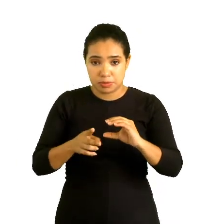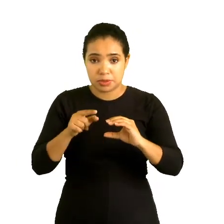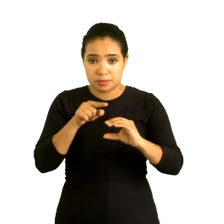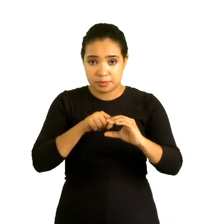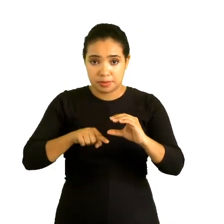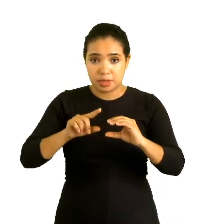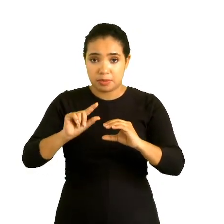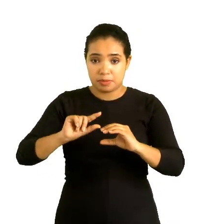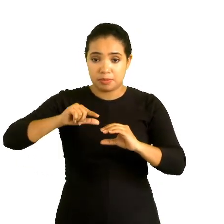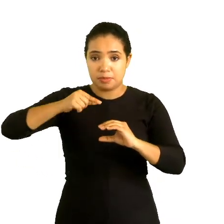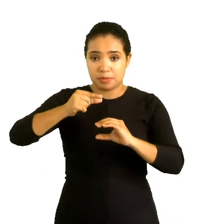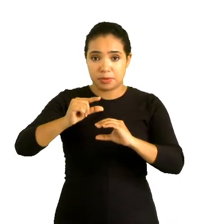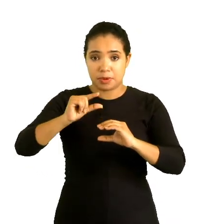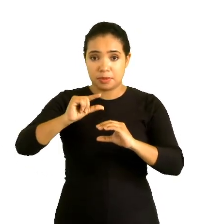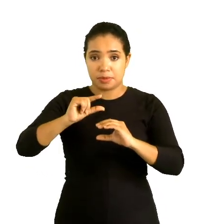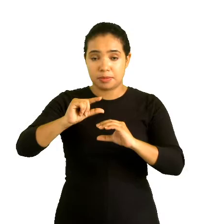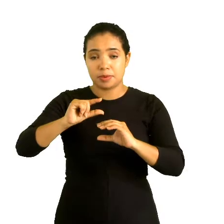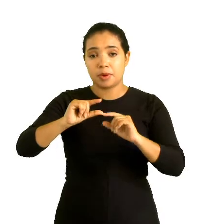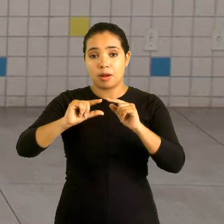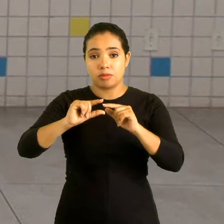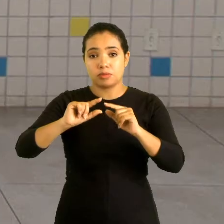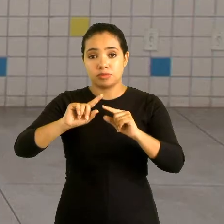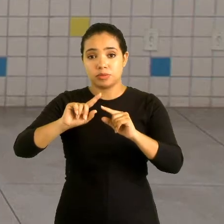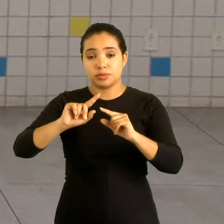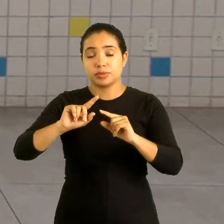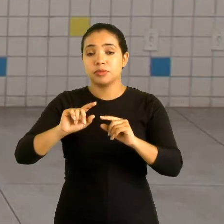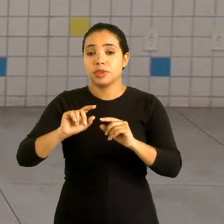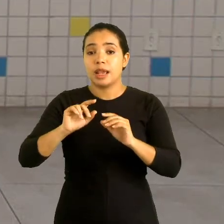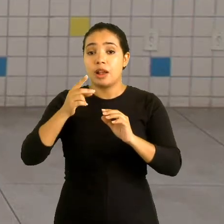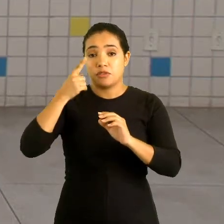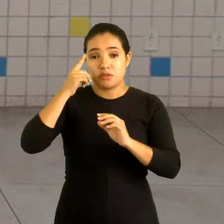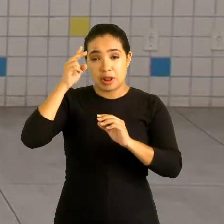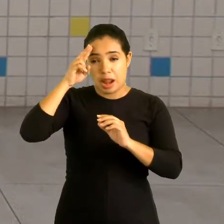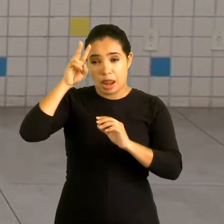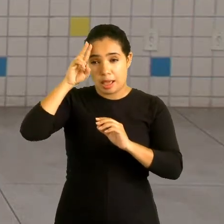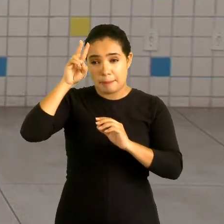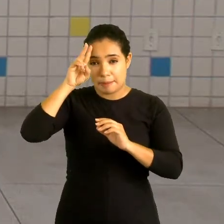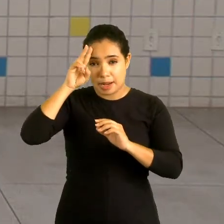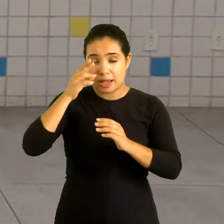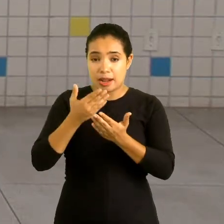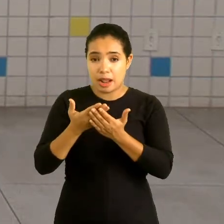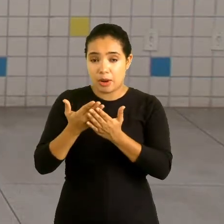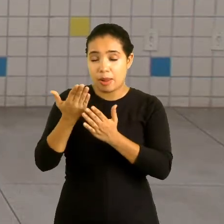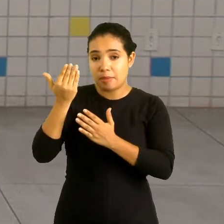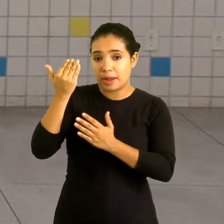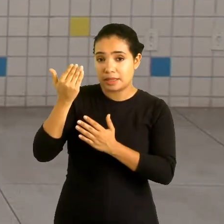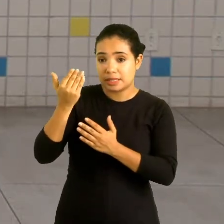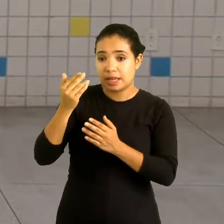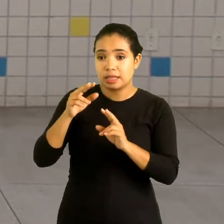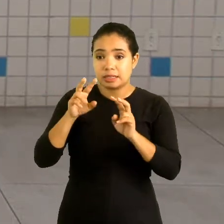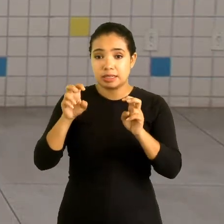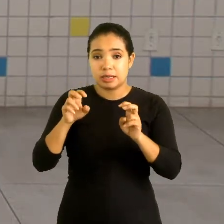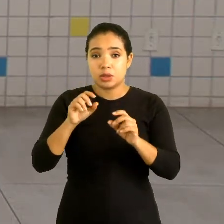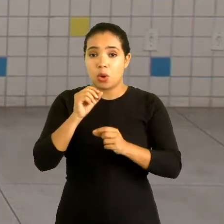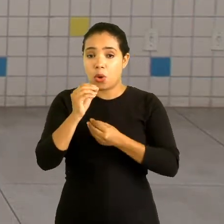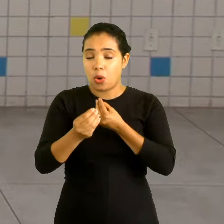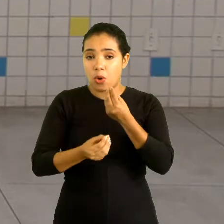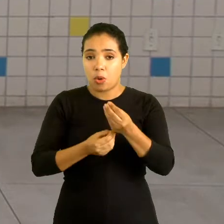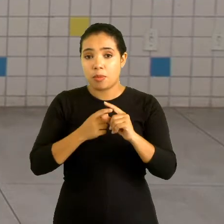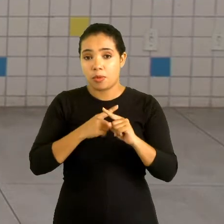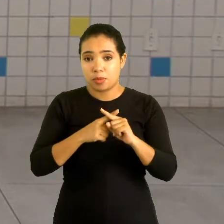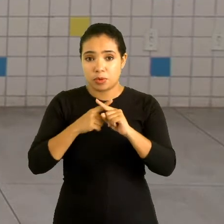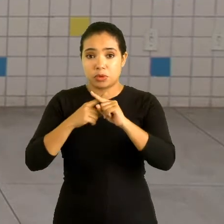e subtraímos os expoentes. Se vocês lembrarem bem, na aula passada nós falamos sobre a multiplicação de